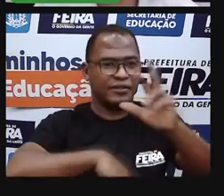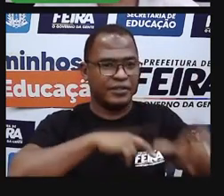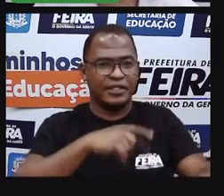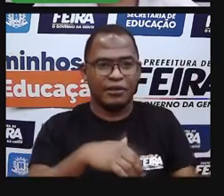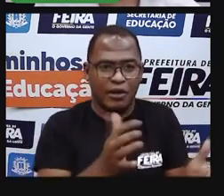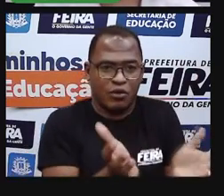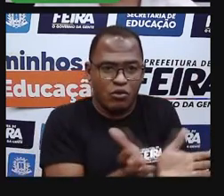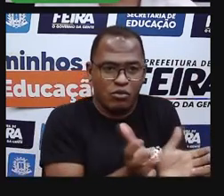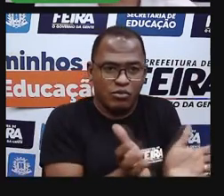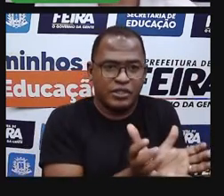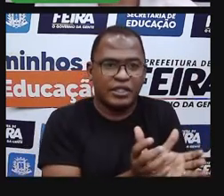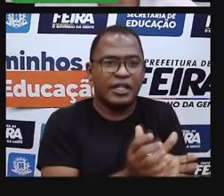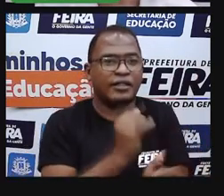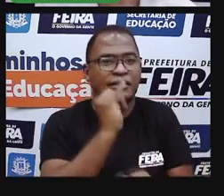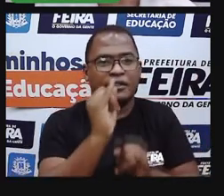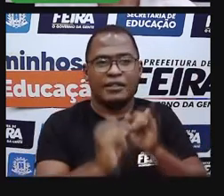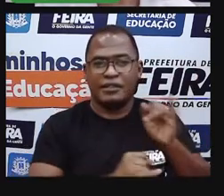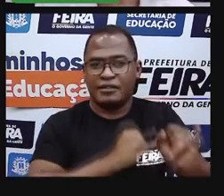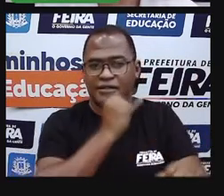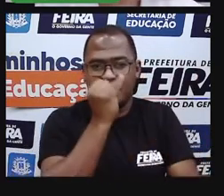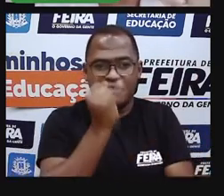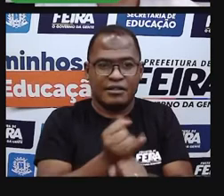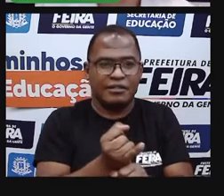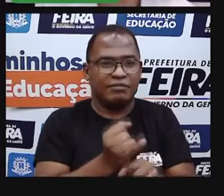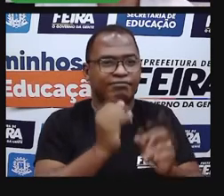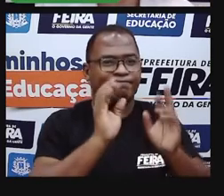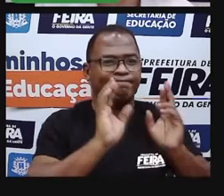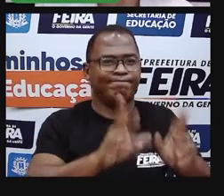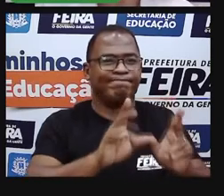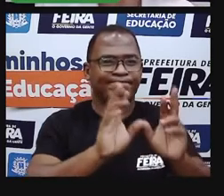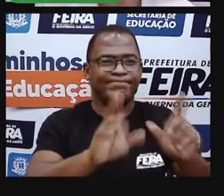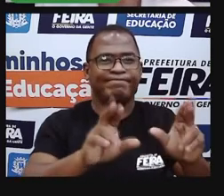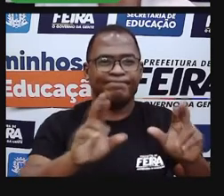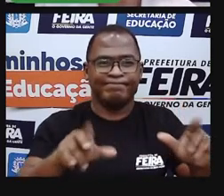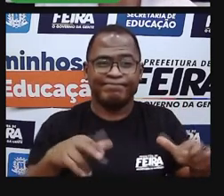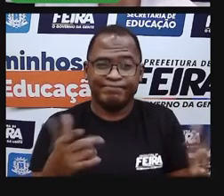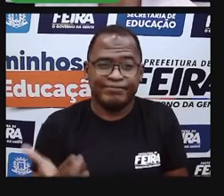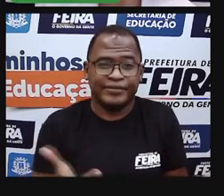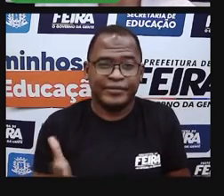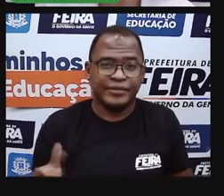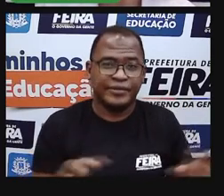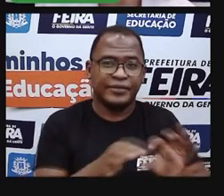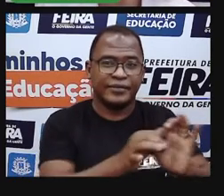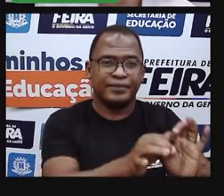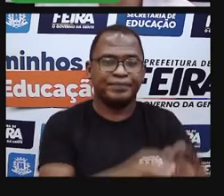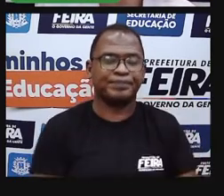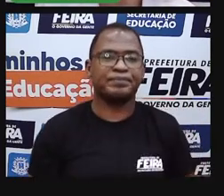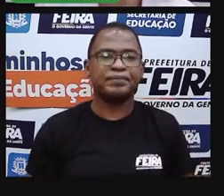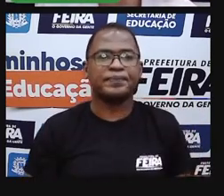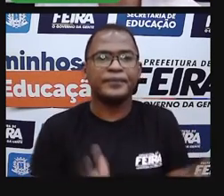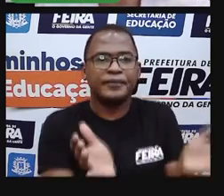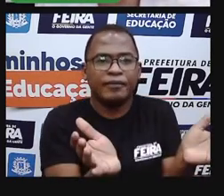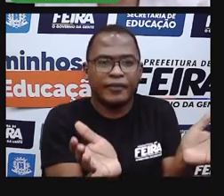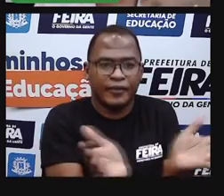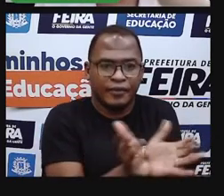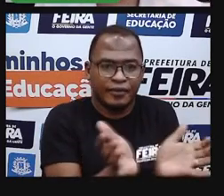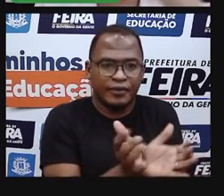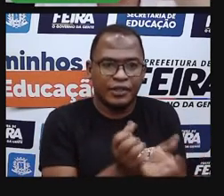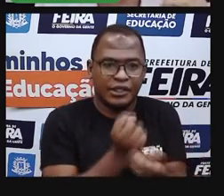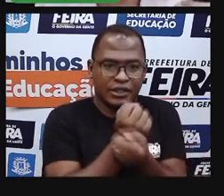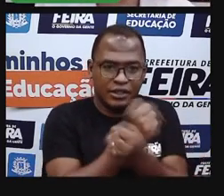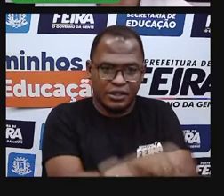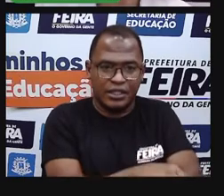virtuais. As pessoas se aproximam para funções diferenciadas, né? Falamos também das comunidades quilombolas,